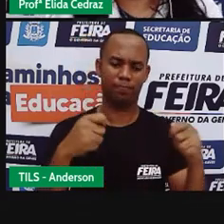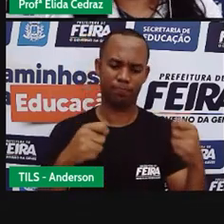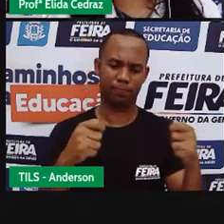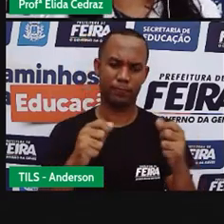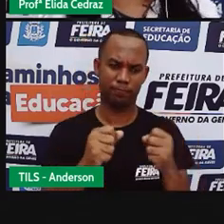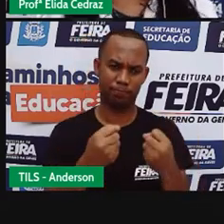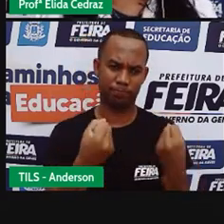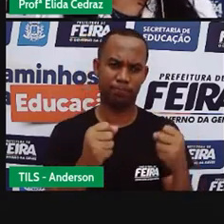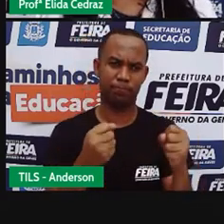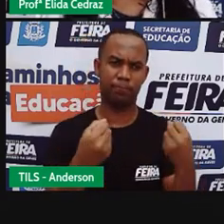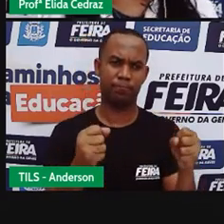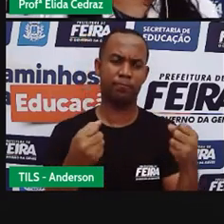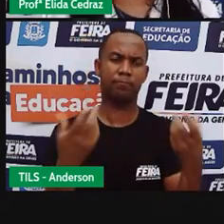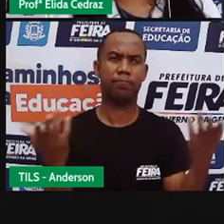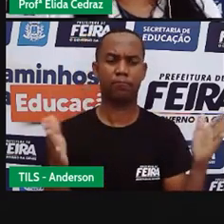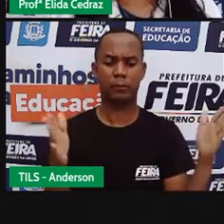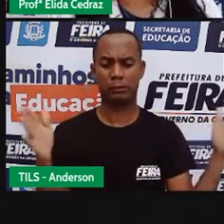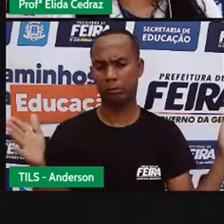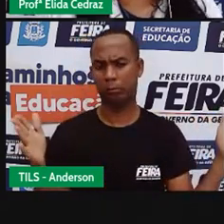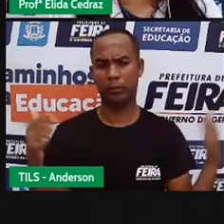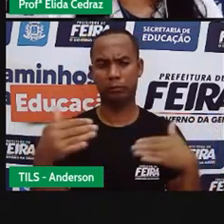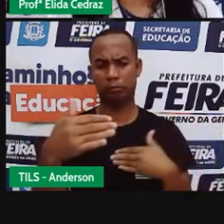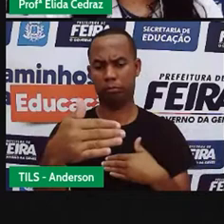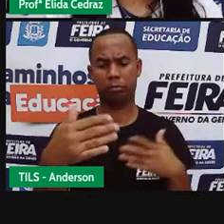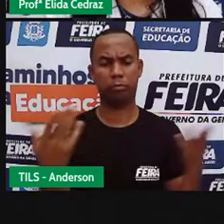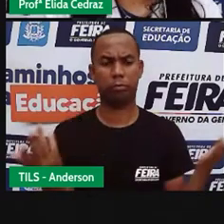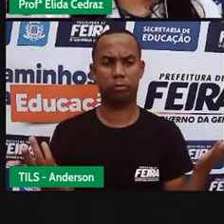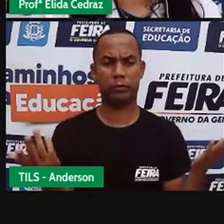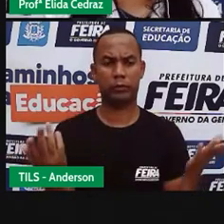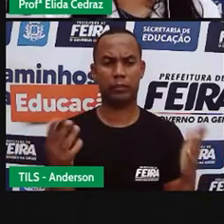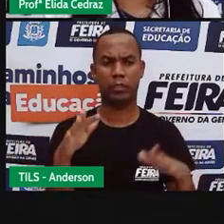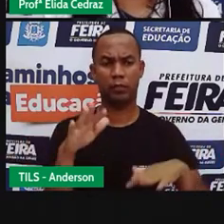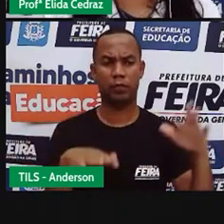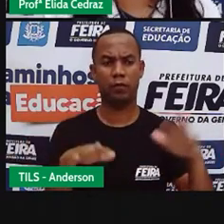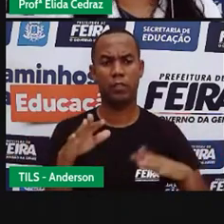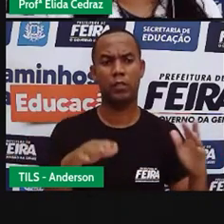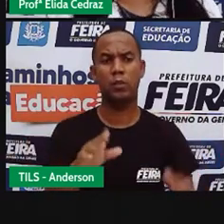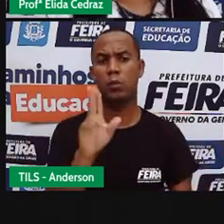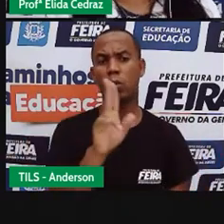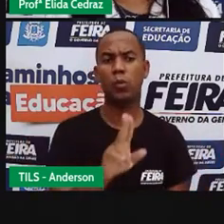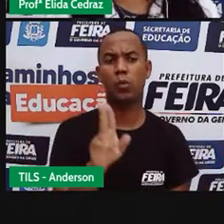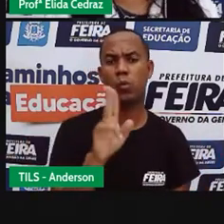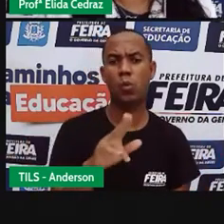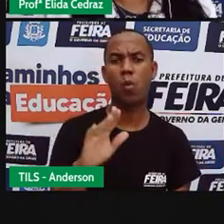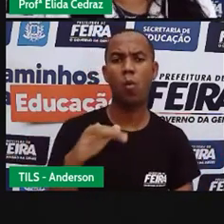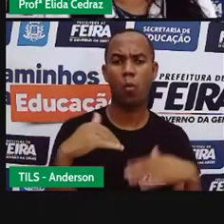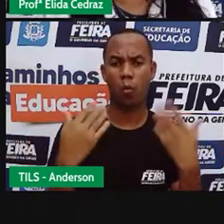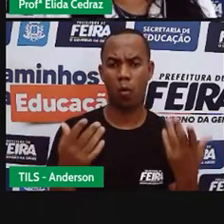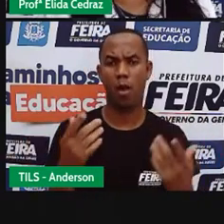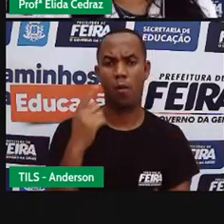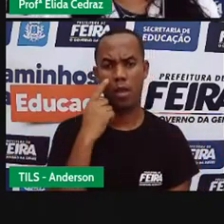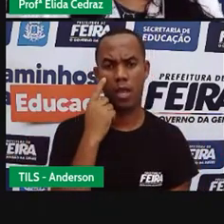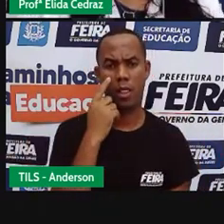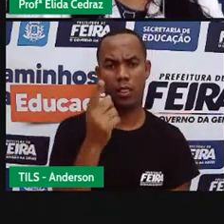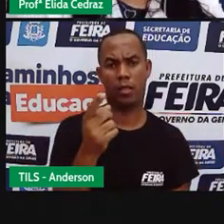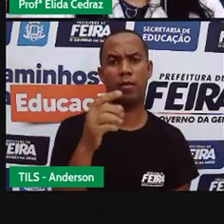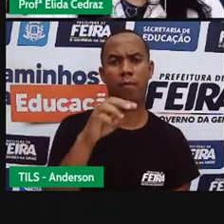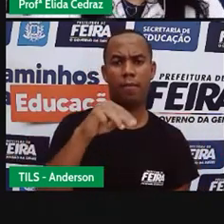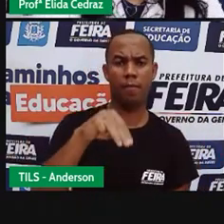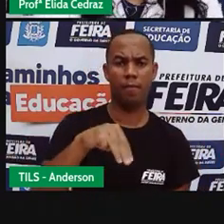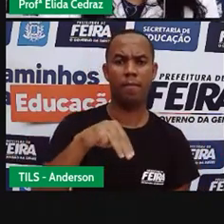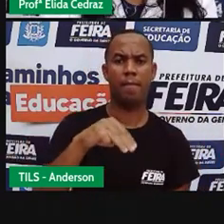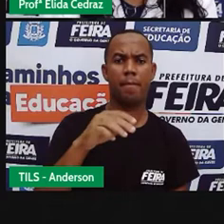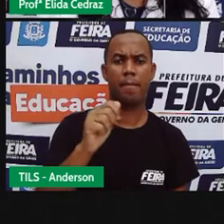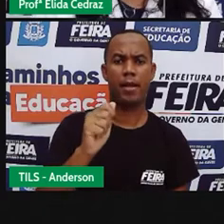Dependendo da espessura, dependendo do que nós vamos fazer, a madeira é resistente. Ela